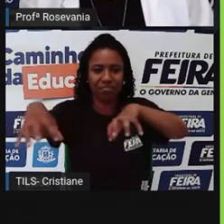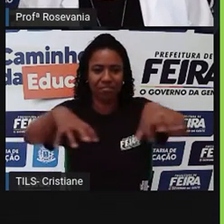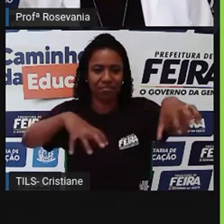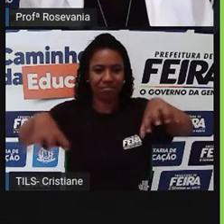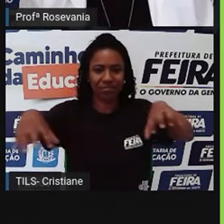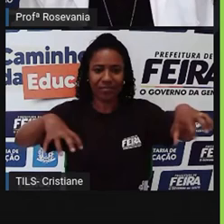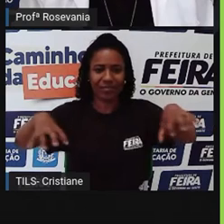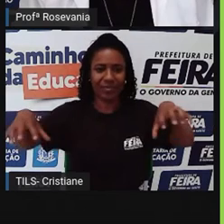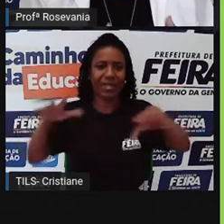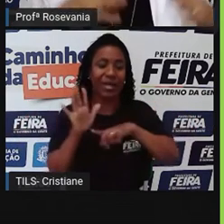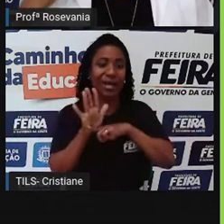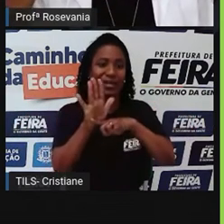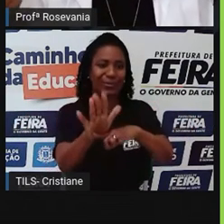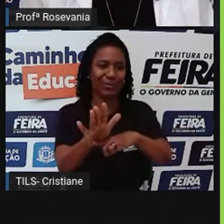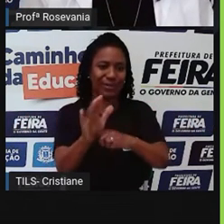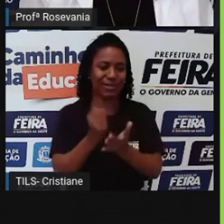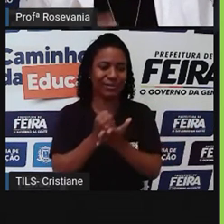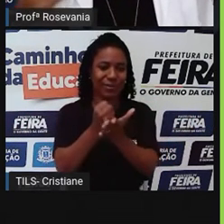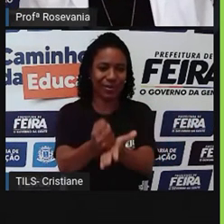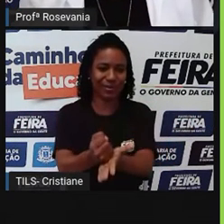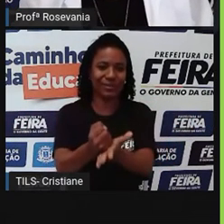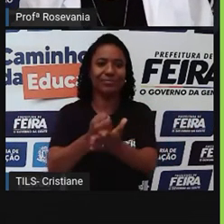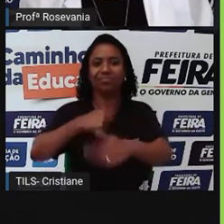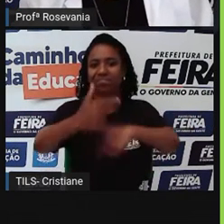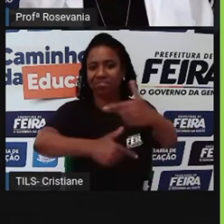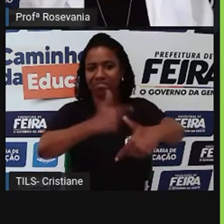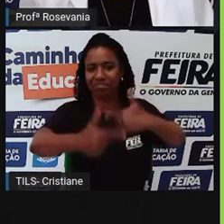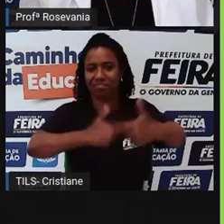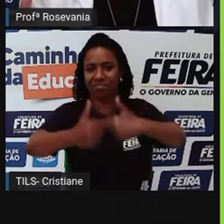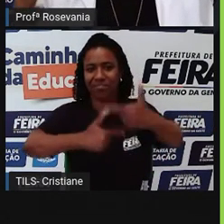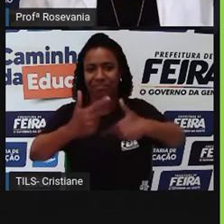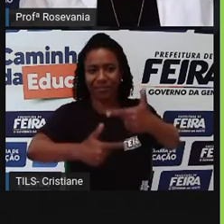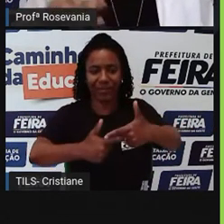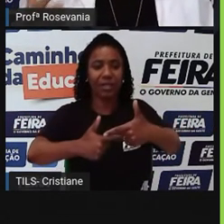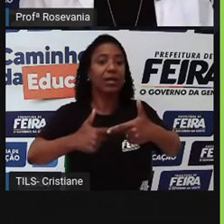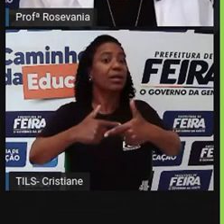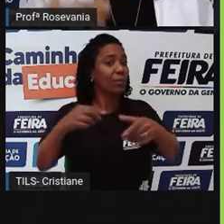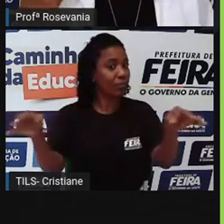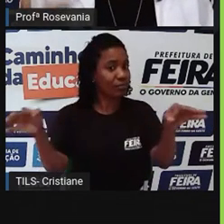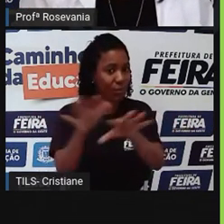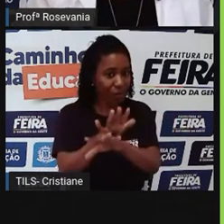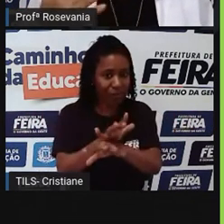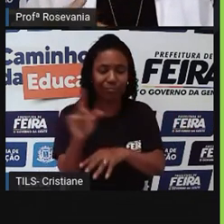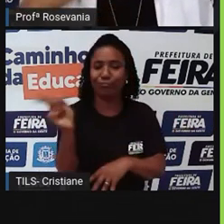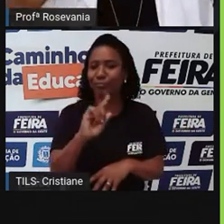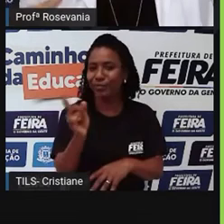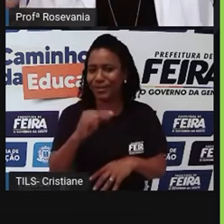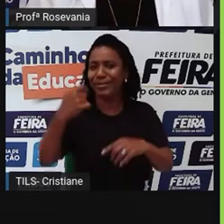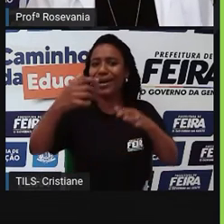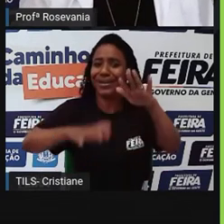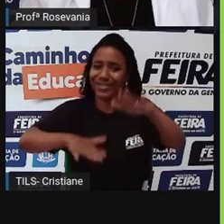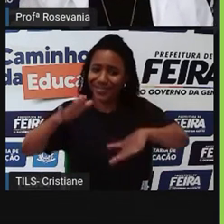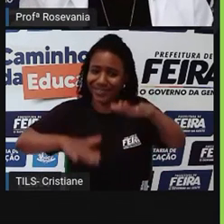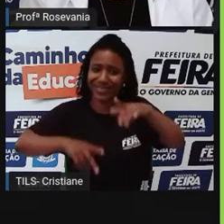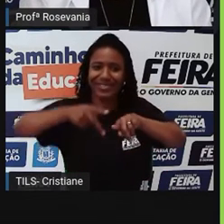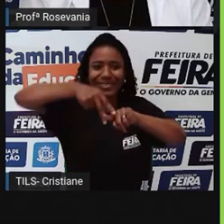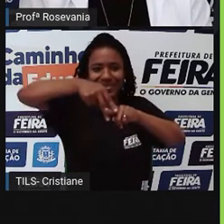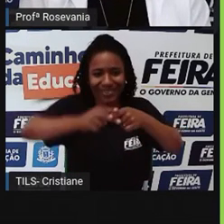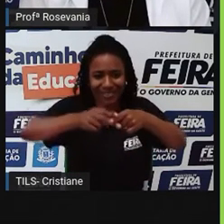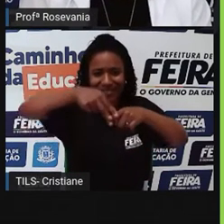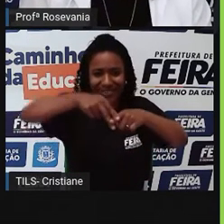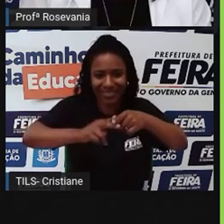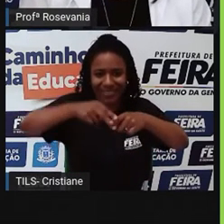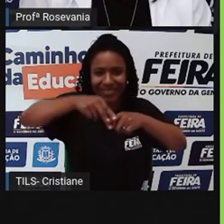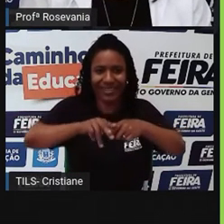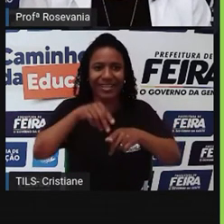funcionando. Até depois que faz esse serviço ainda tem a manutenção, e eles precisam estar ali o tempo todo cuidando